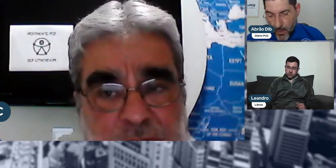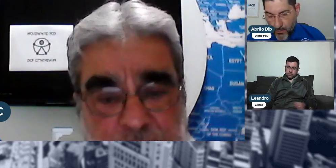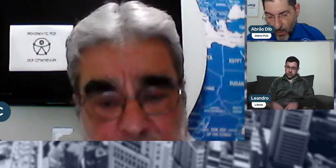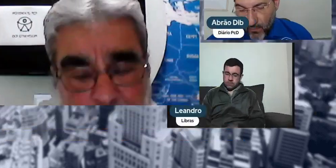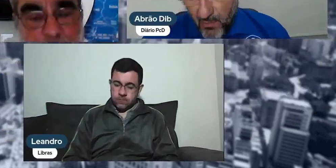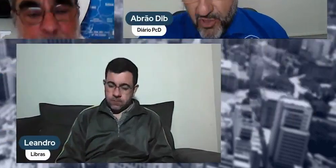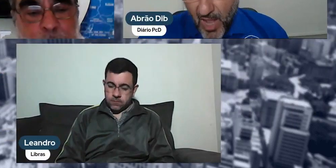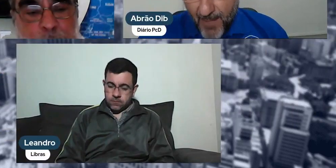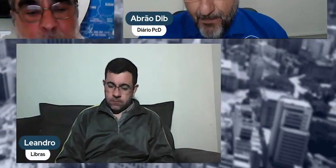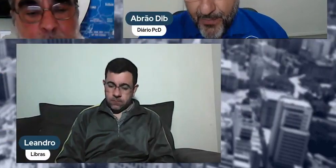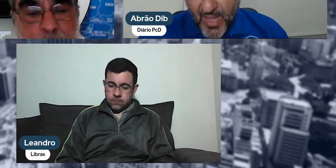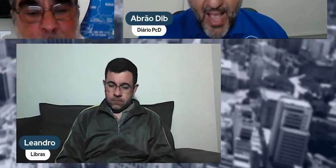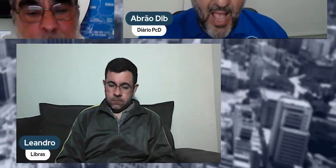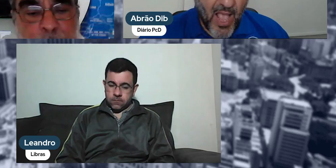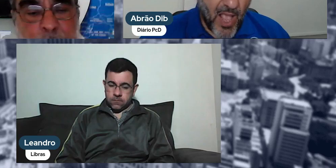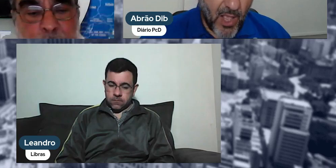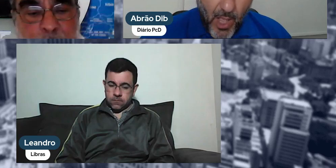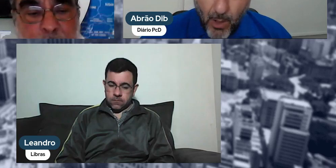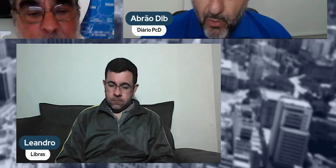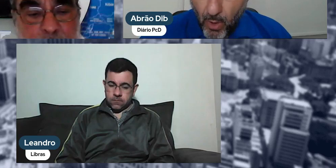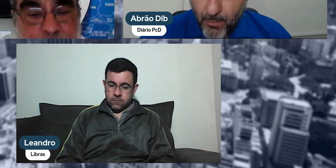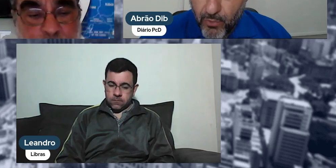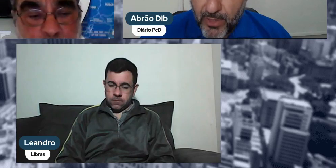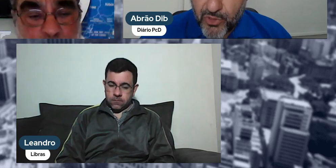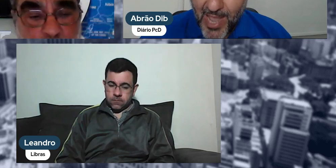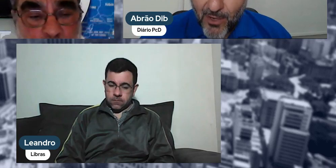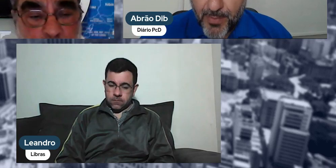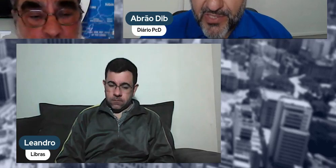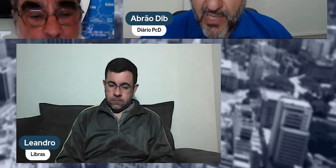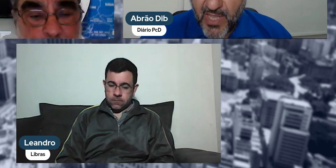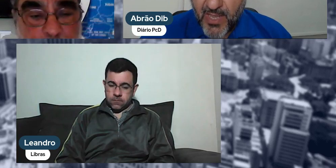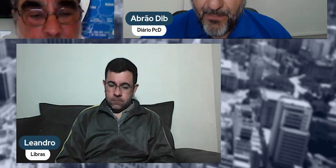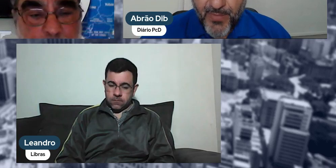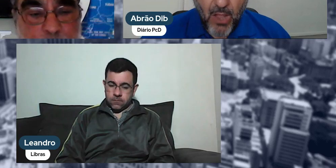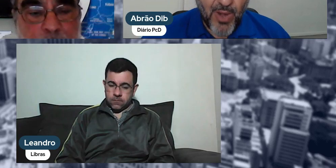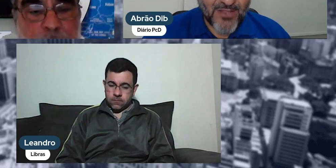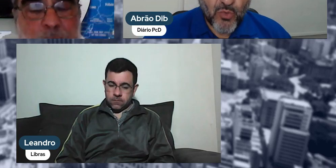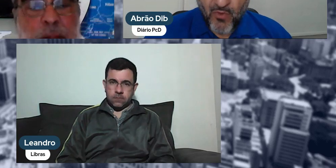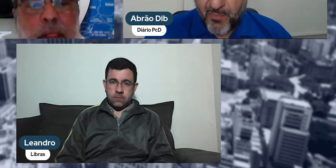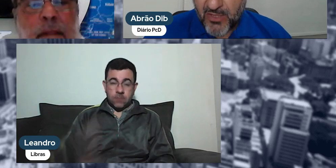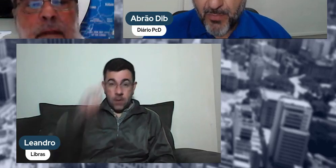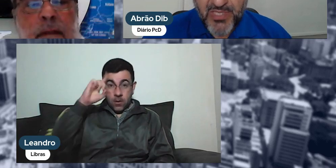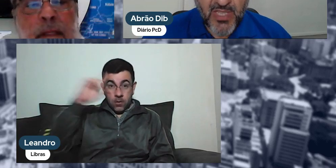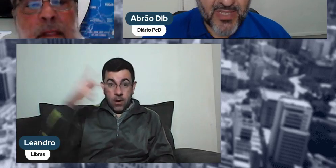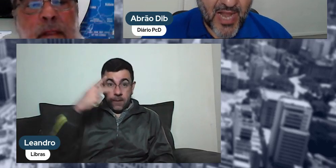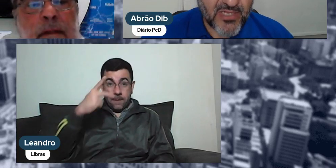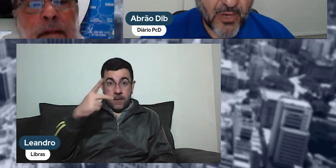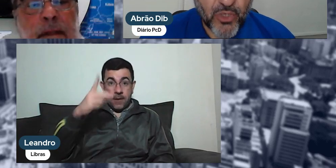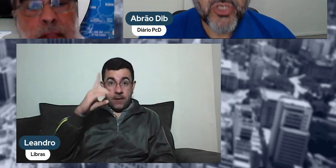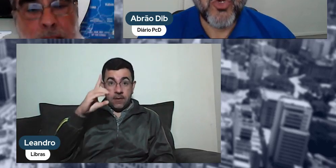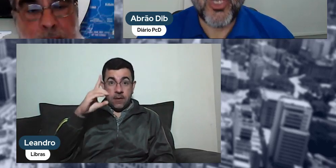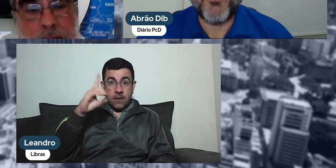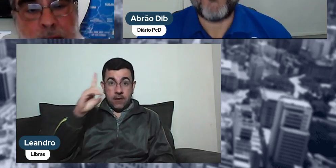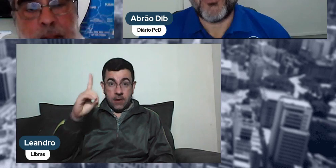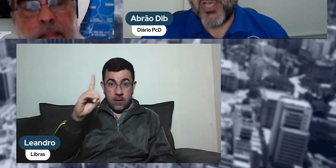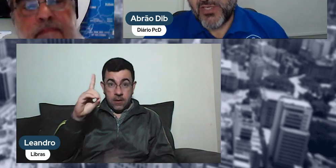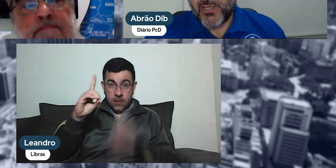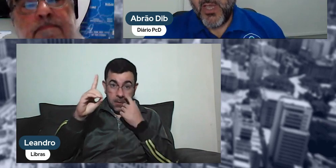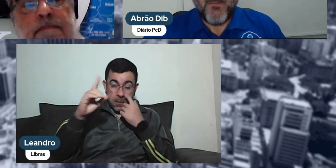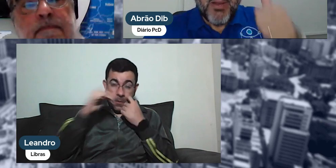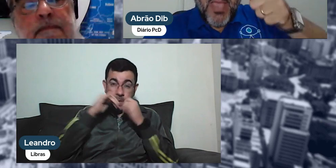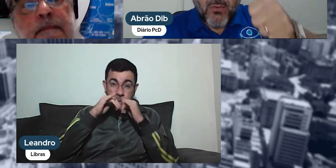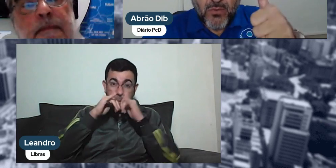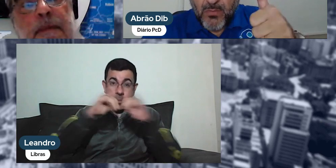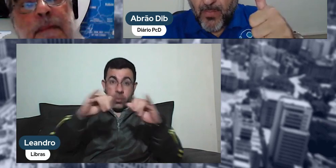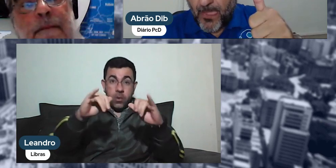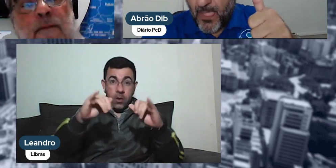importante. Então, vamos lá. O que o Diário PCD, ao lado do movimento PCD, traz na noite de hoje para vocês?